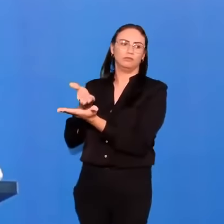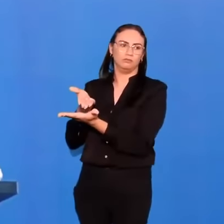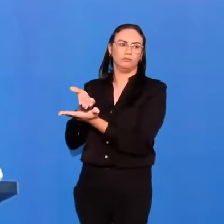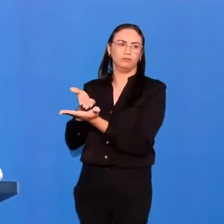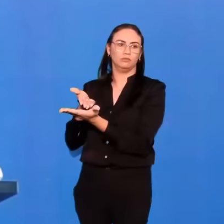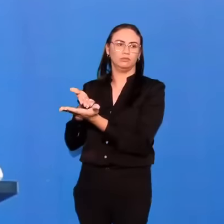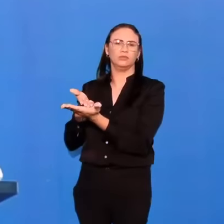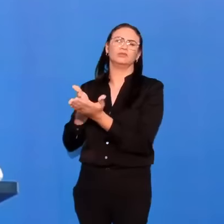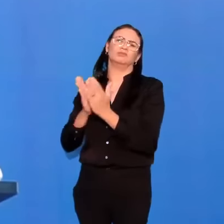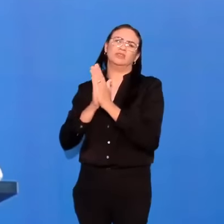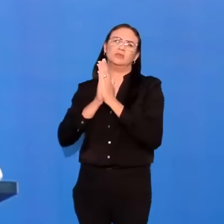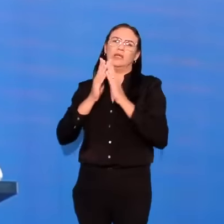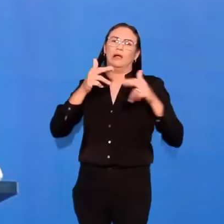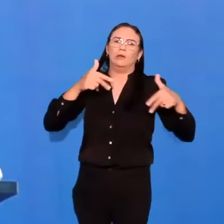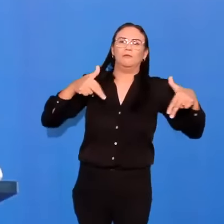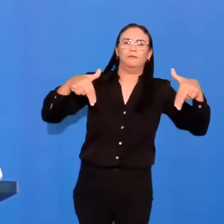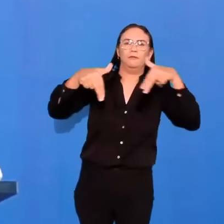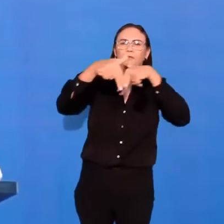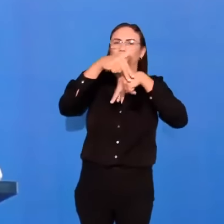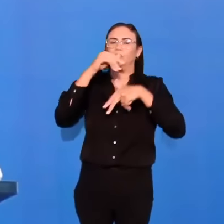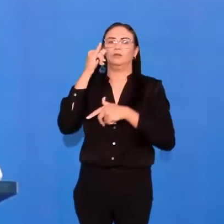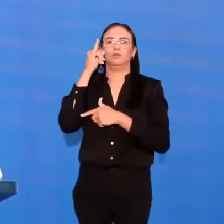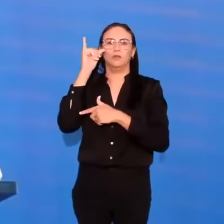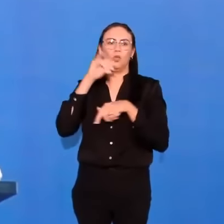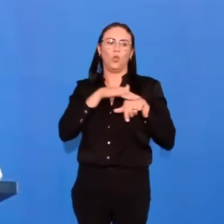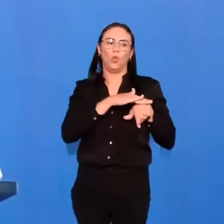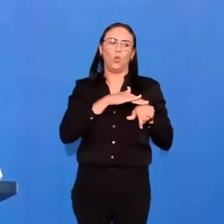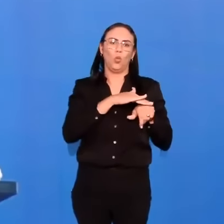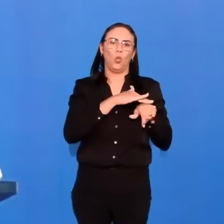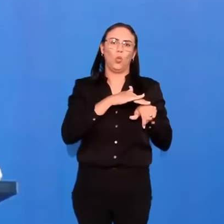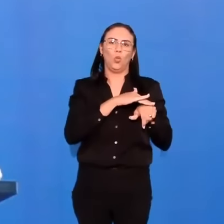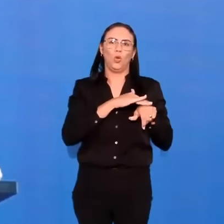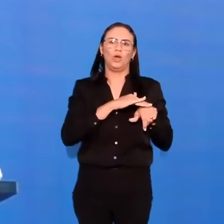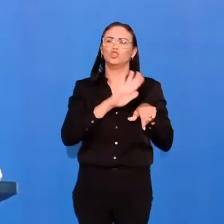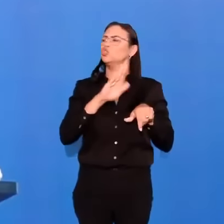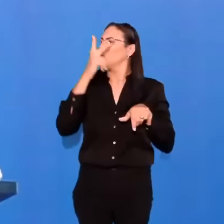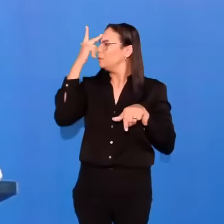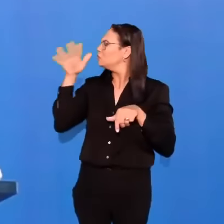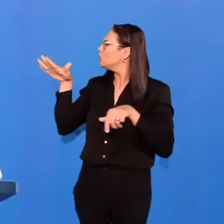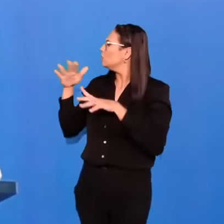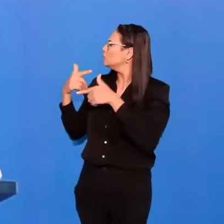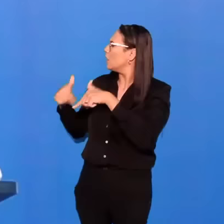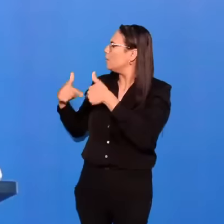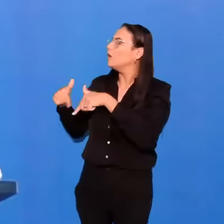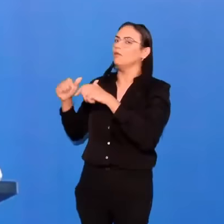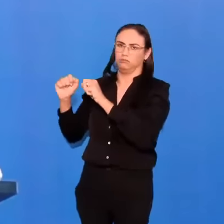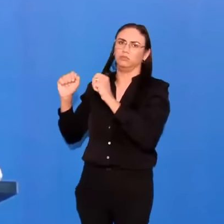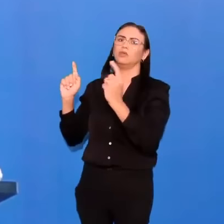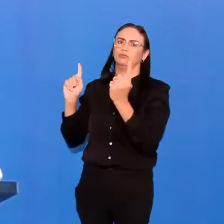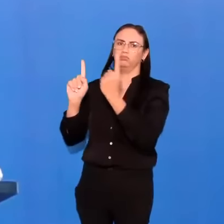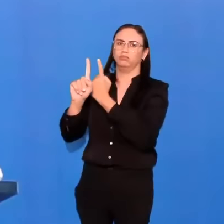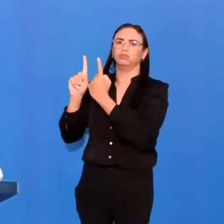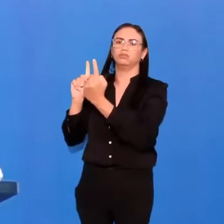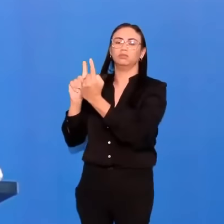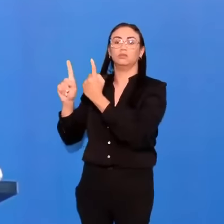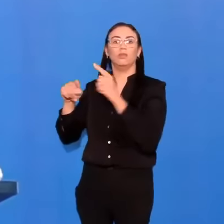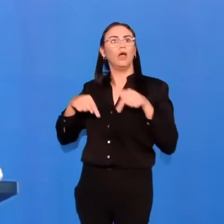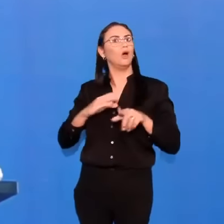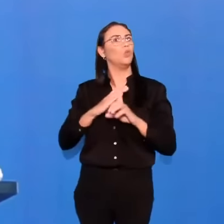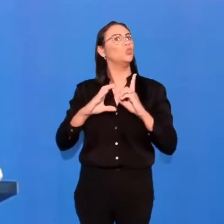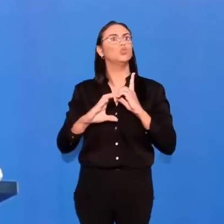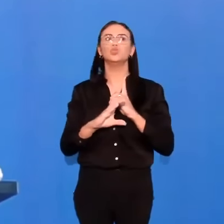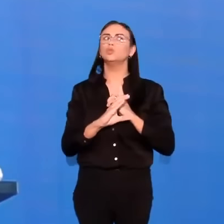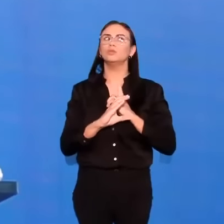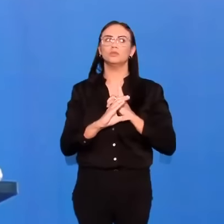Ninguém andando ou conversando, somente aqueles que estão trabalhando no evento. Isso aqui nada mais é do que um